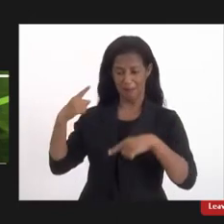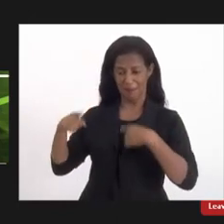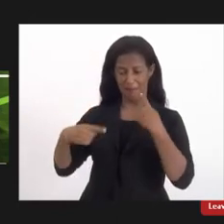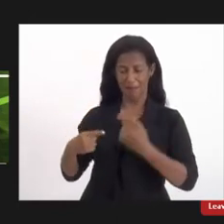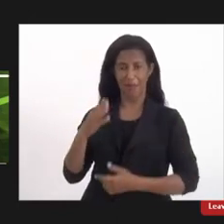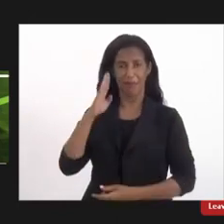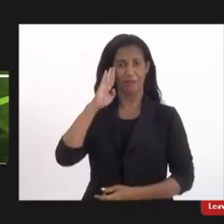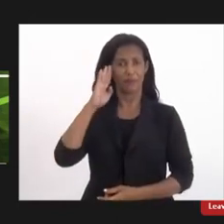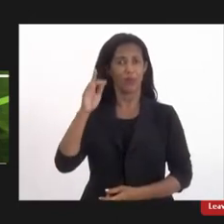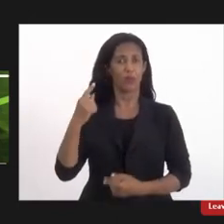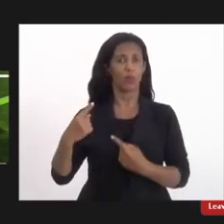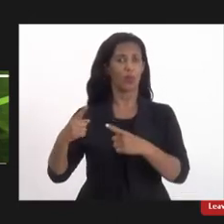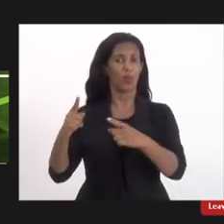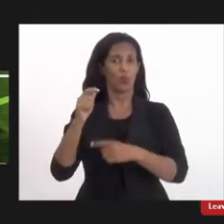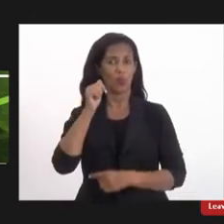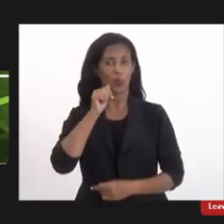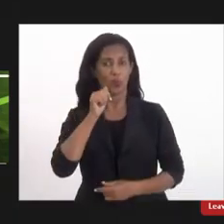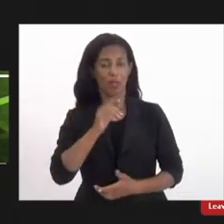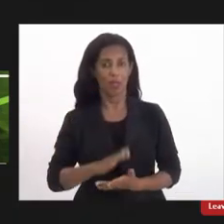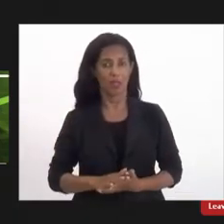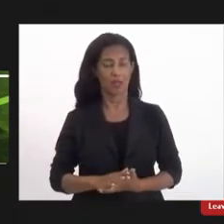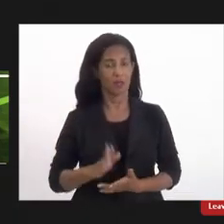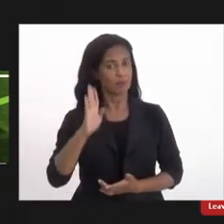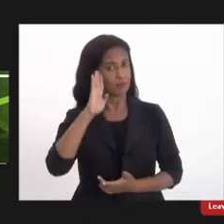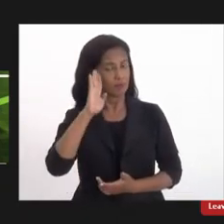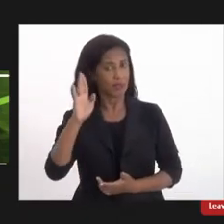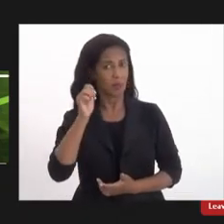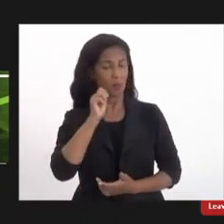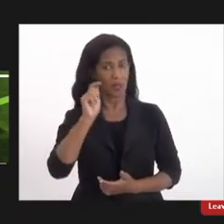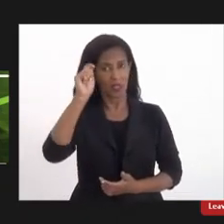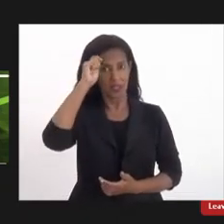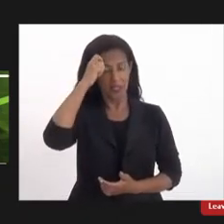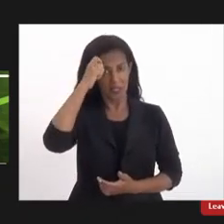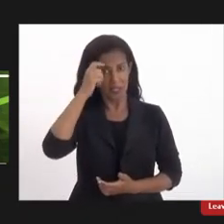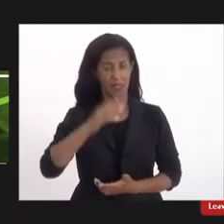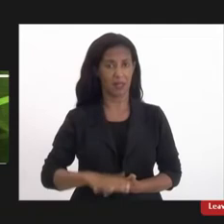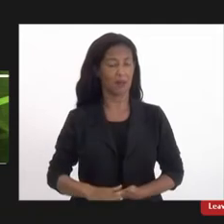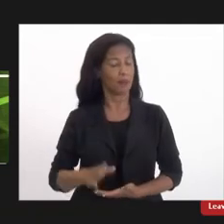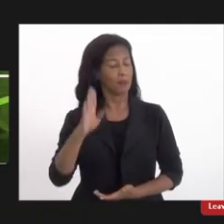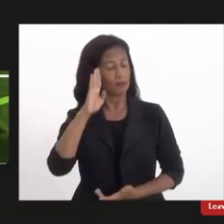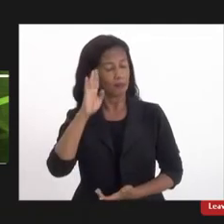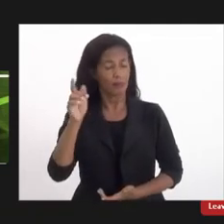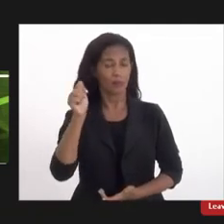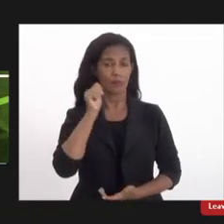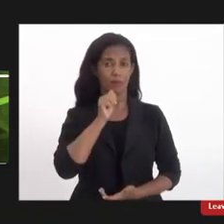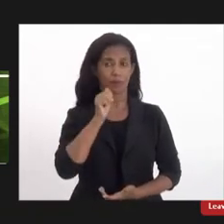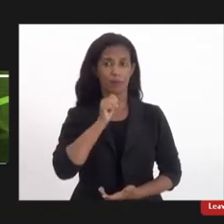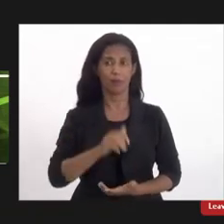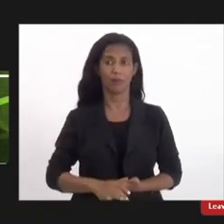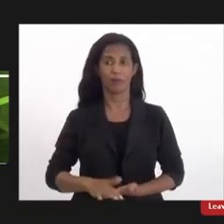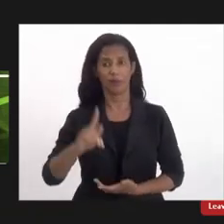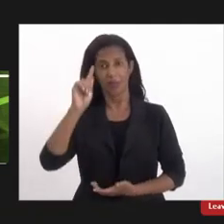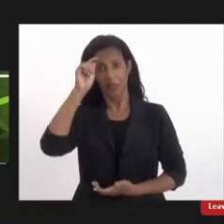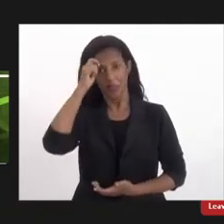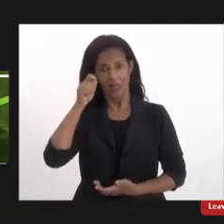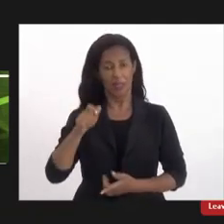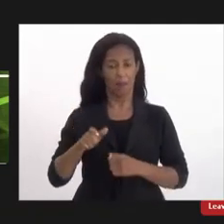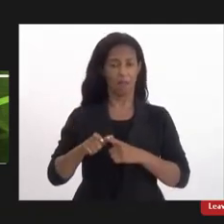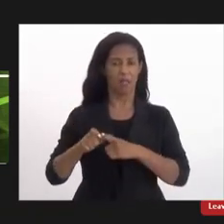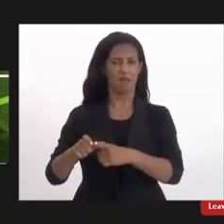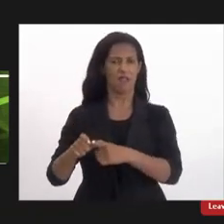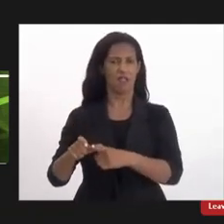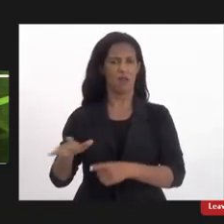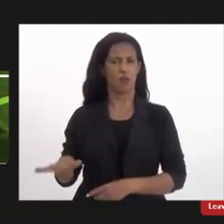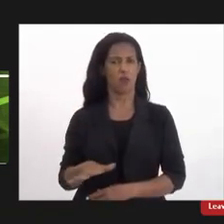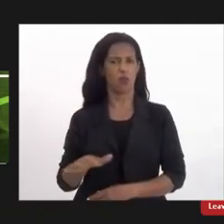contra as mulheres, principalmente contra as mulheres negras, principalmente contra as mulheres negras da periferia,